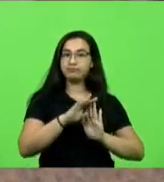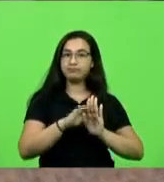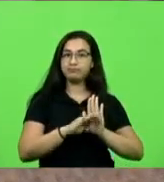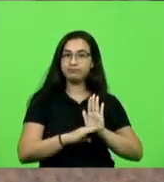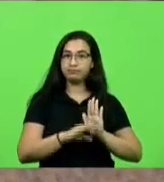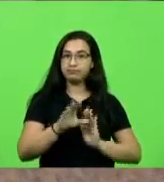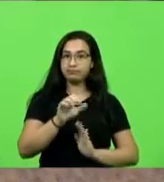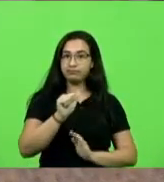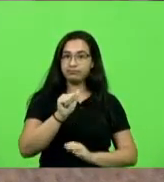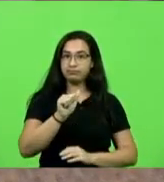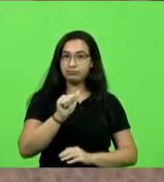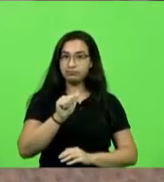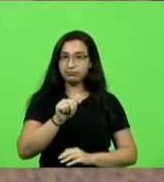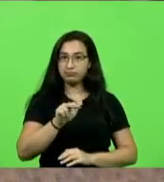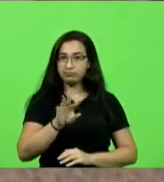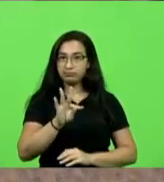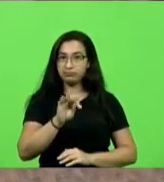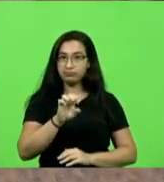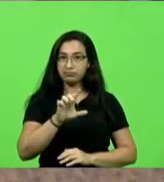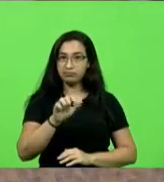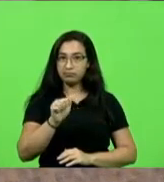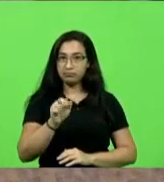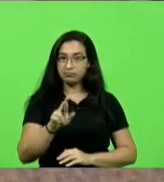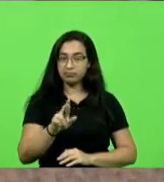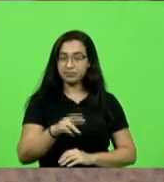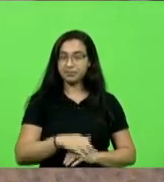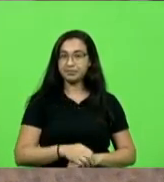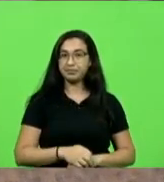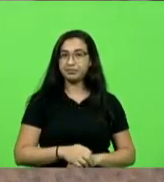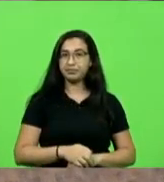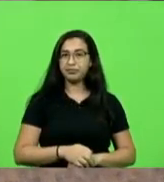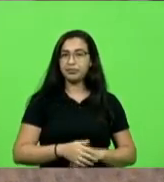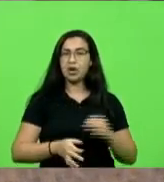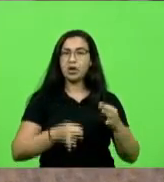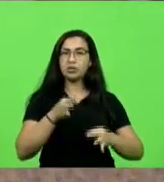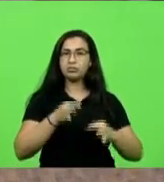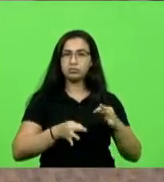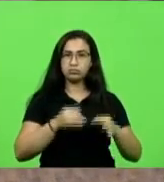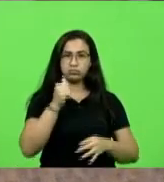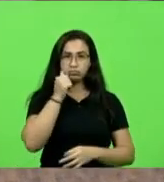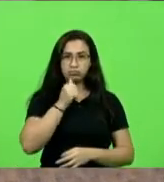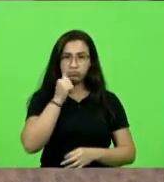Comunicou a sua excelência, senhora juíza, a respeito da decisão.